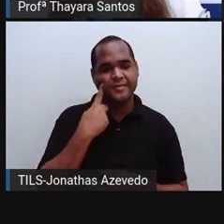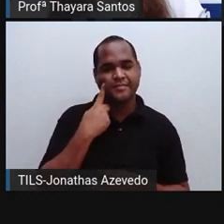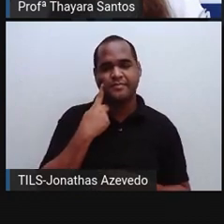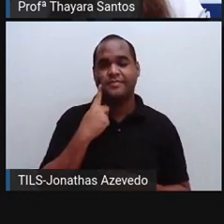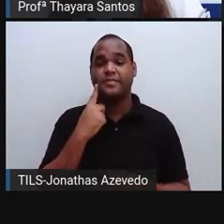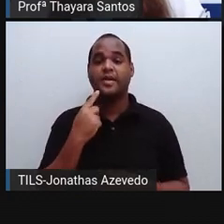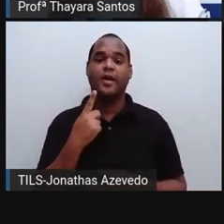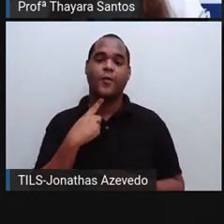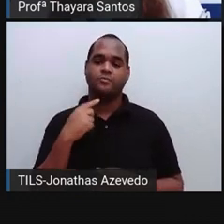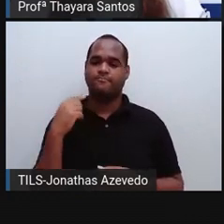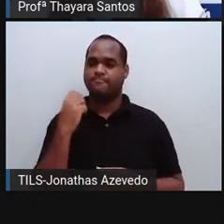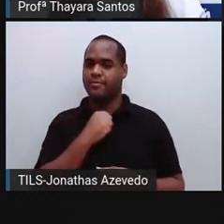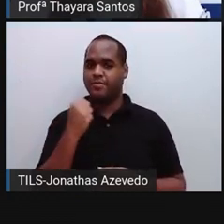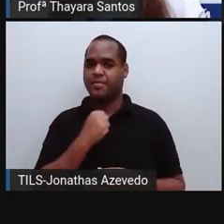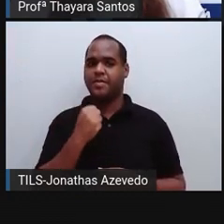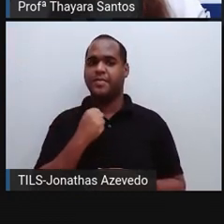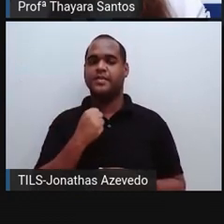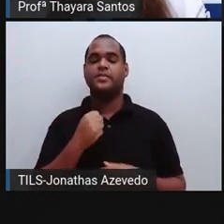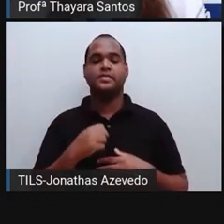adrenalina.